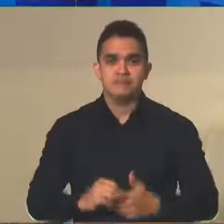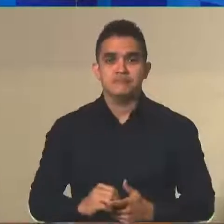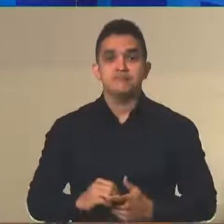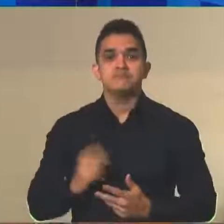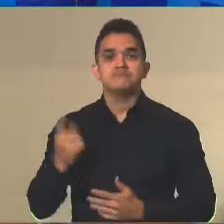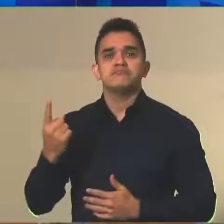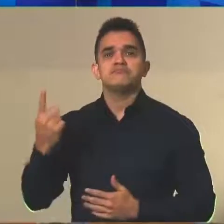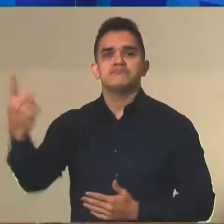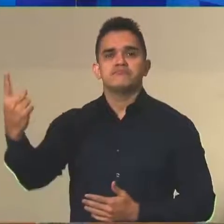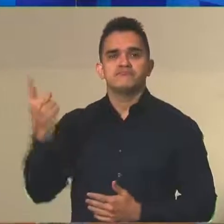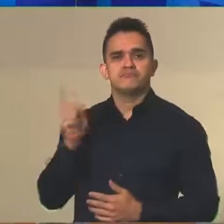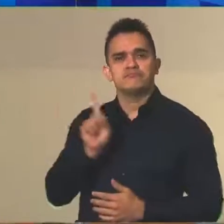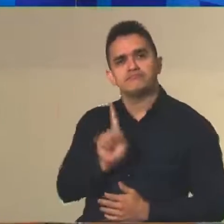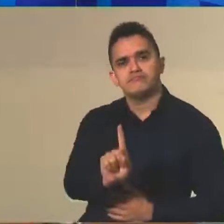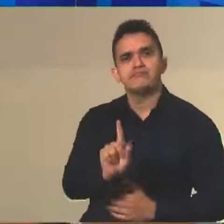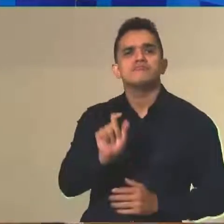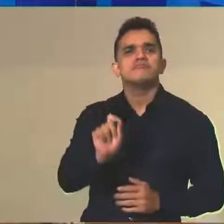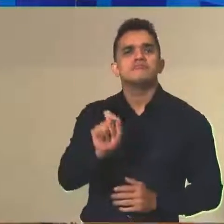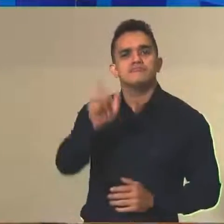Moreno.